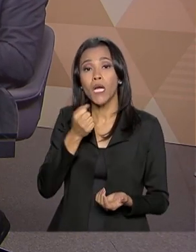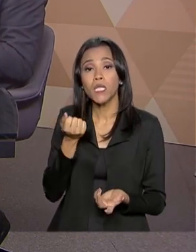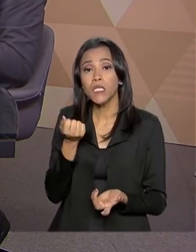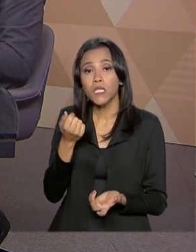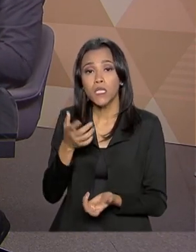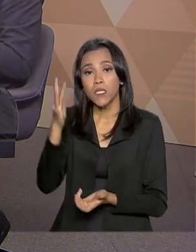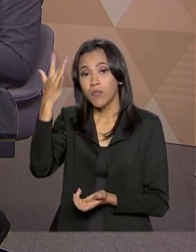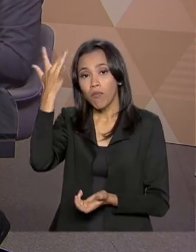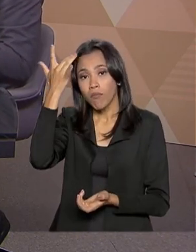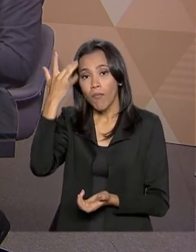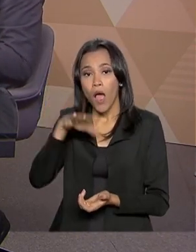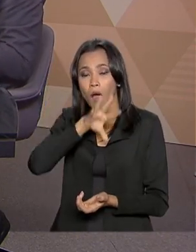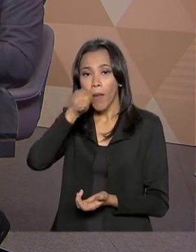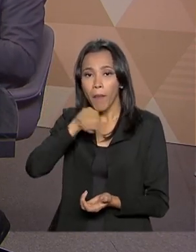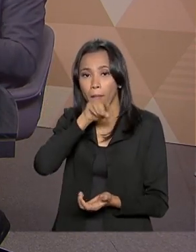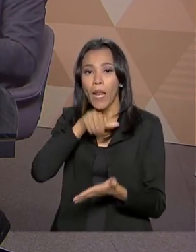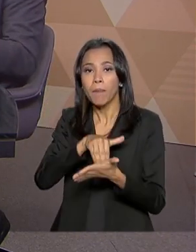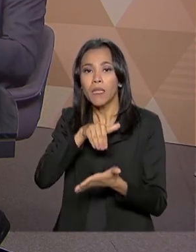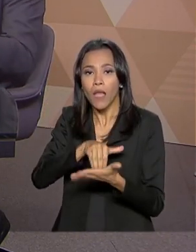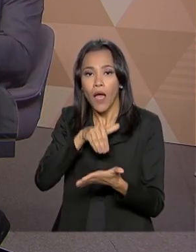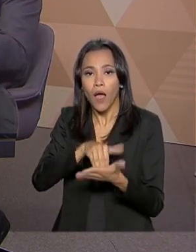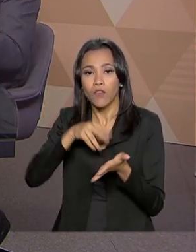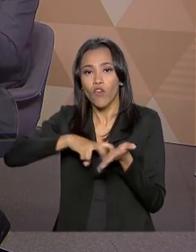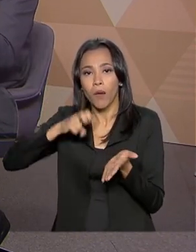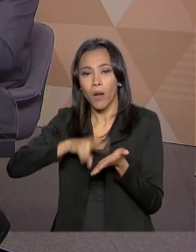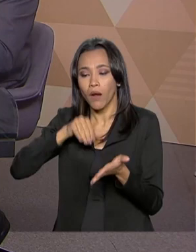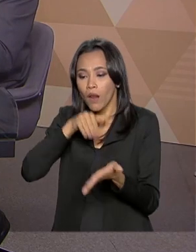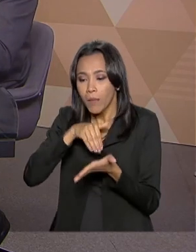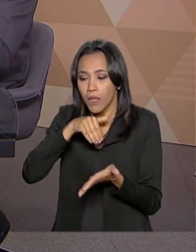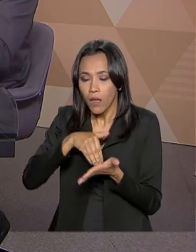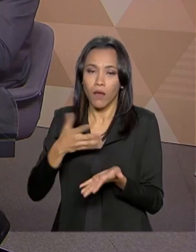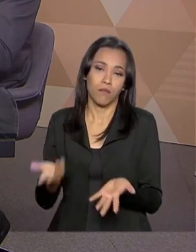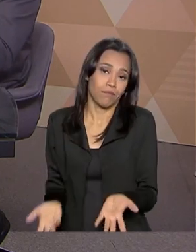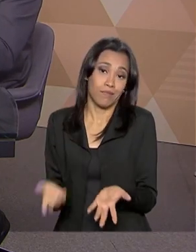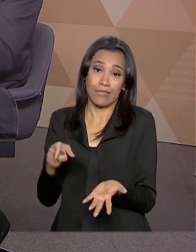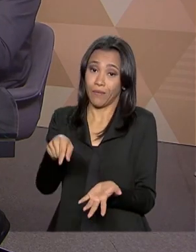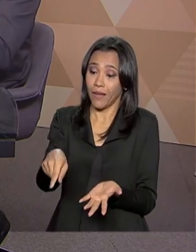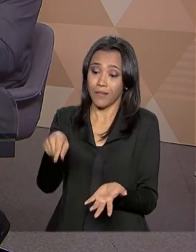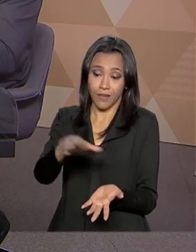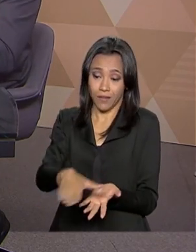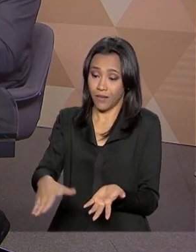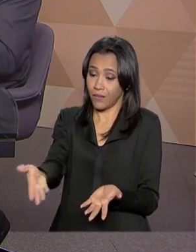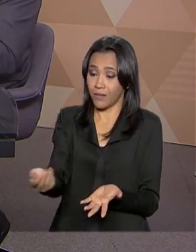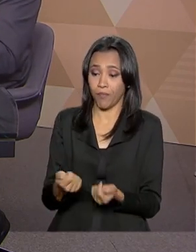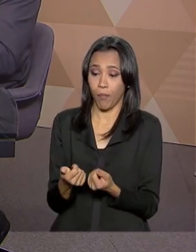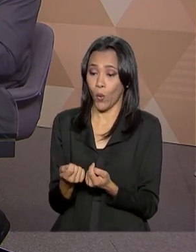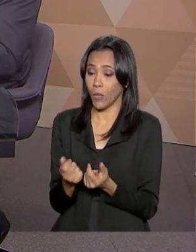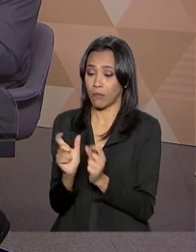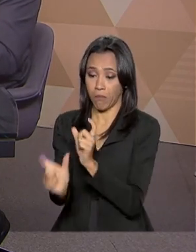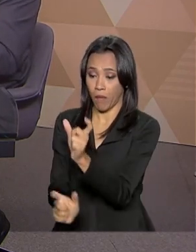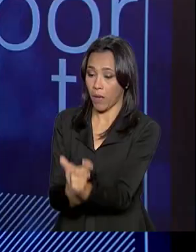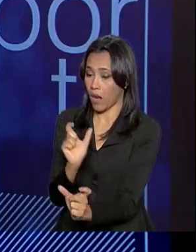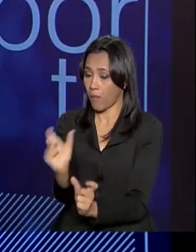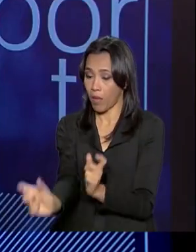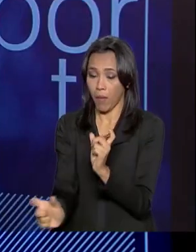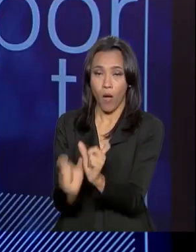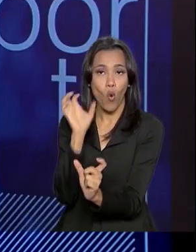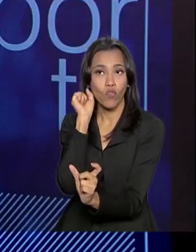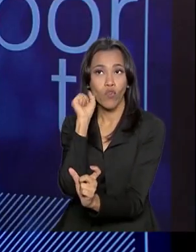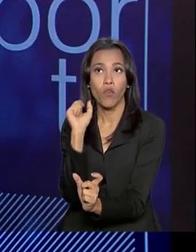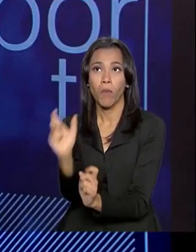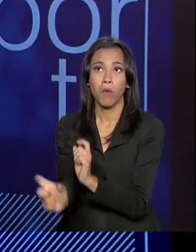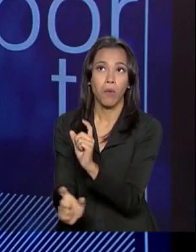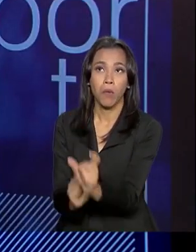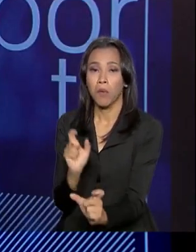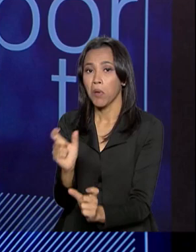menor, um vocabulário mais limitado. Então, essa criança vai ficar imersa no ambiente com menos palavras, vai ouvir, vai formar